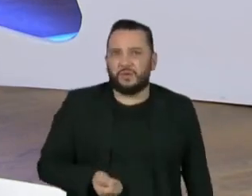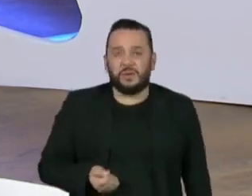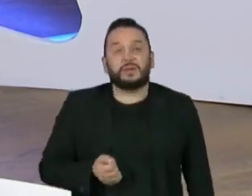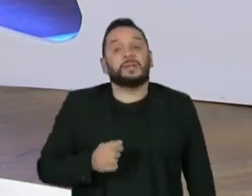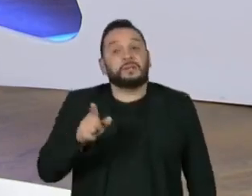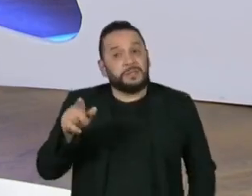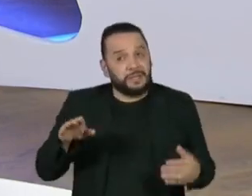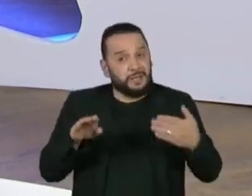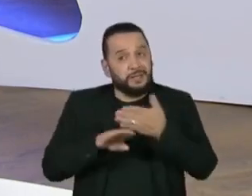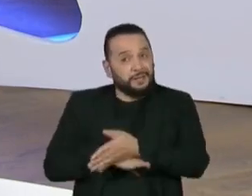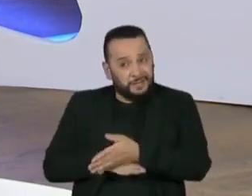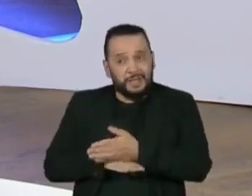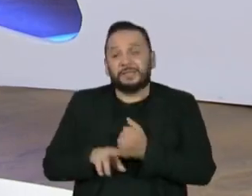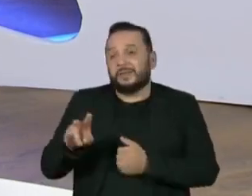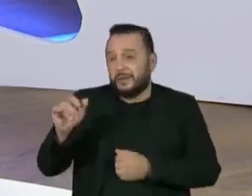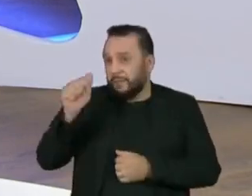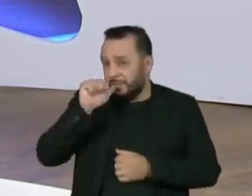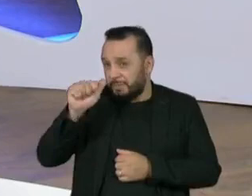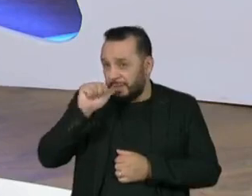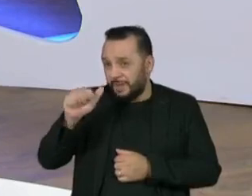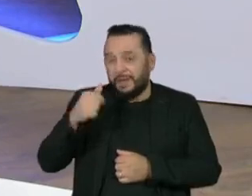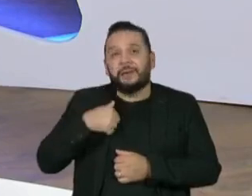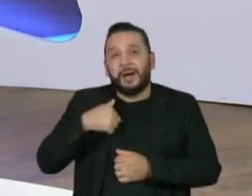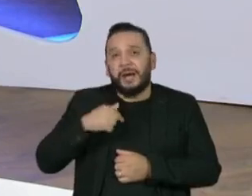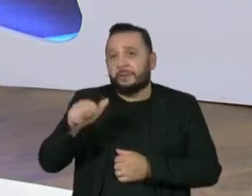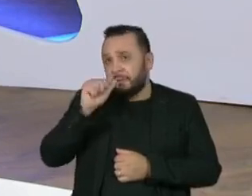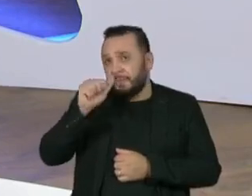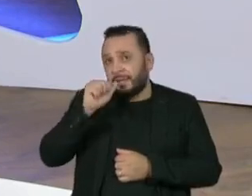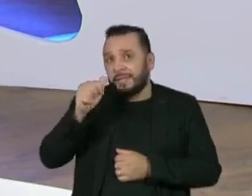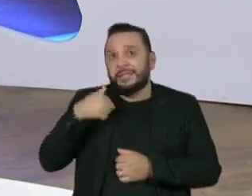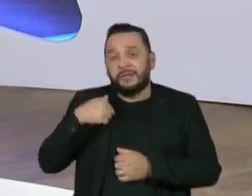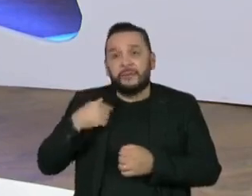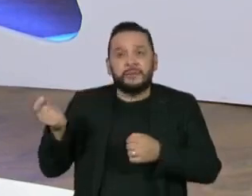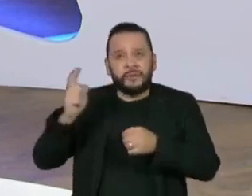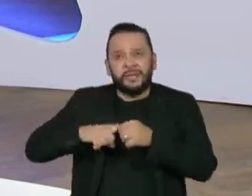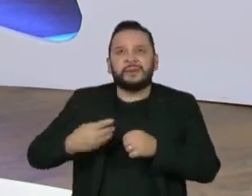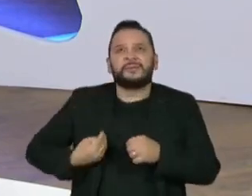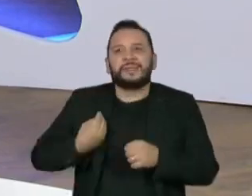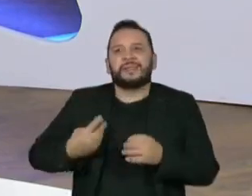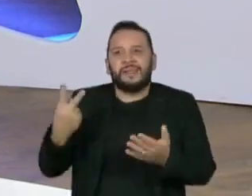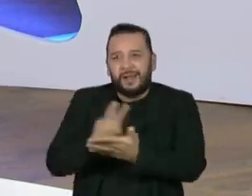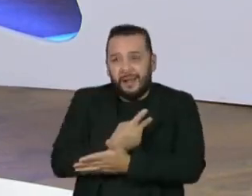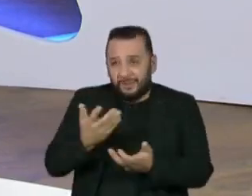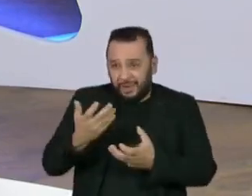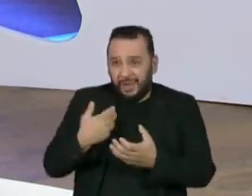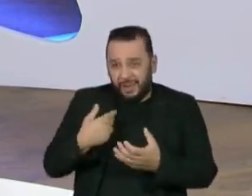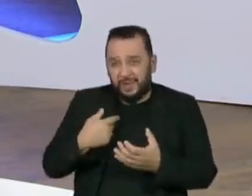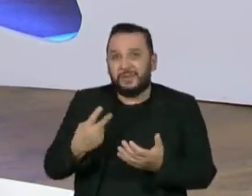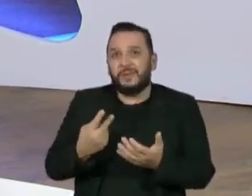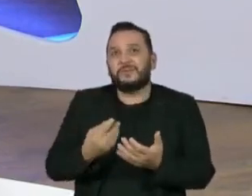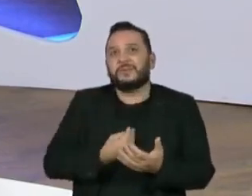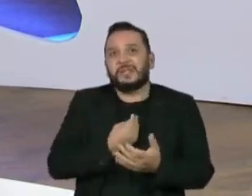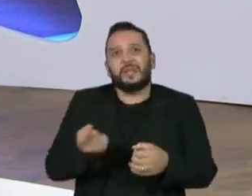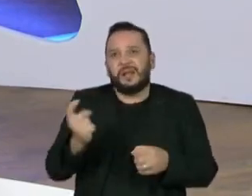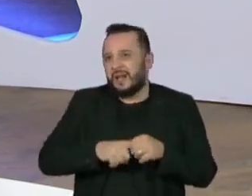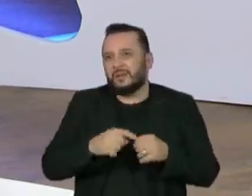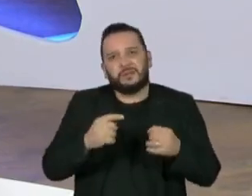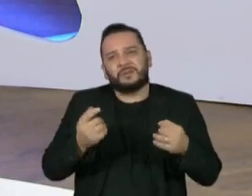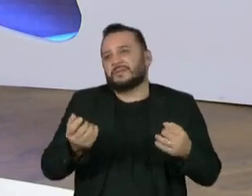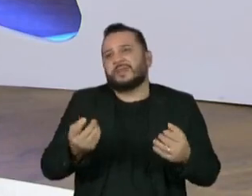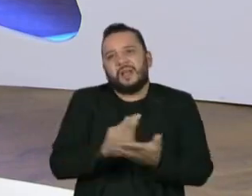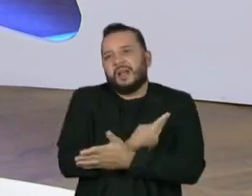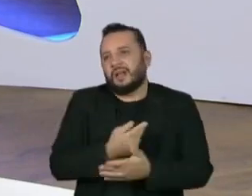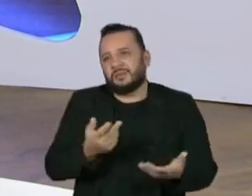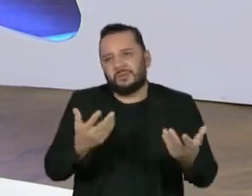Cara, se você entra lá, você vai beber, pode beber um monte, aí você vai voltar pra aquela vida que você tinha. Você quer viver aquela vida? Eu não quero viver aquela vida.